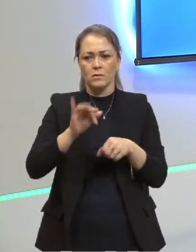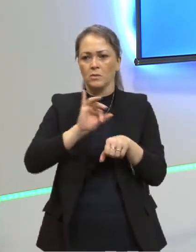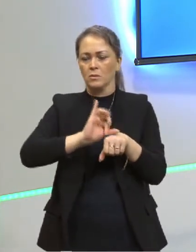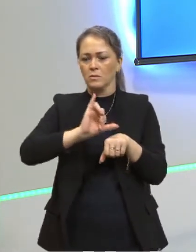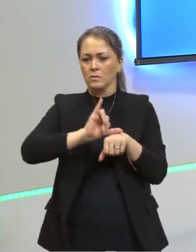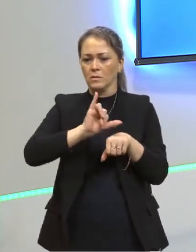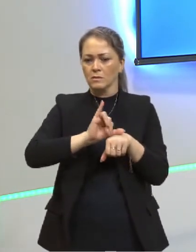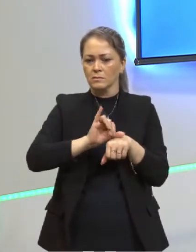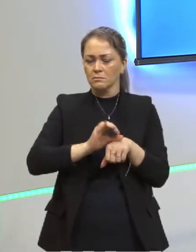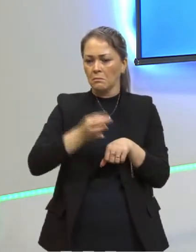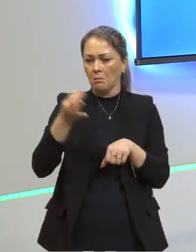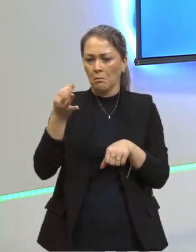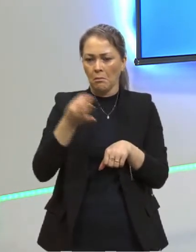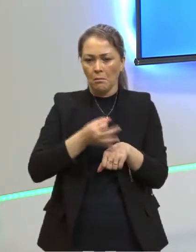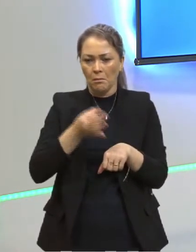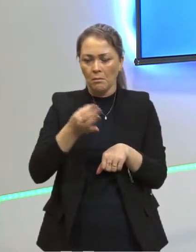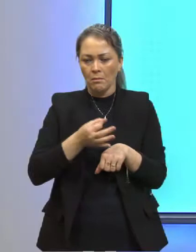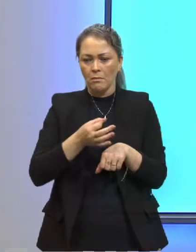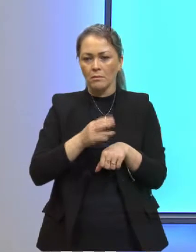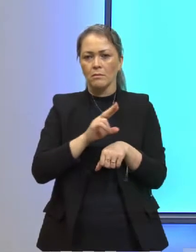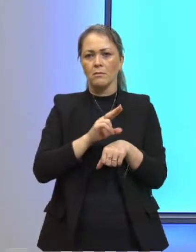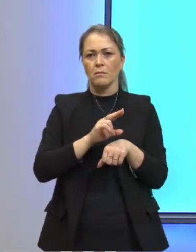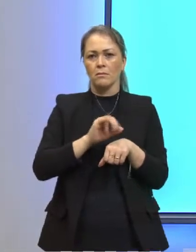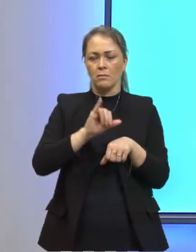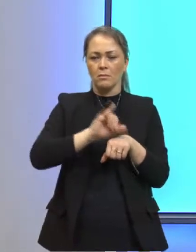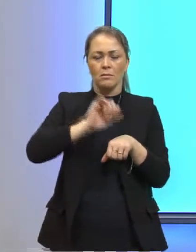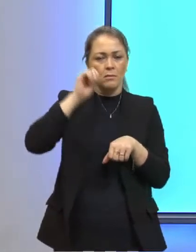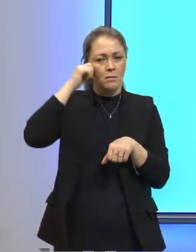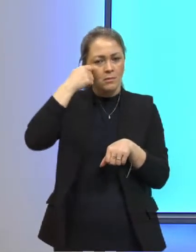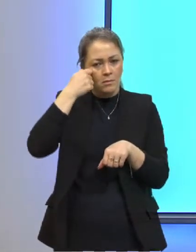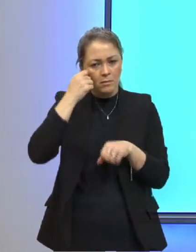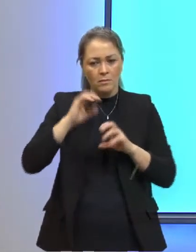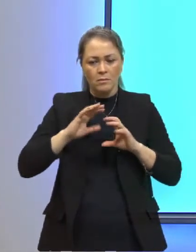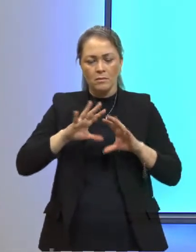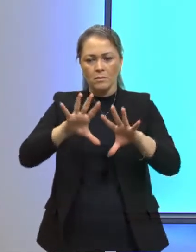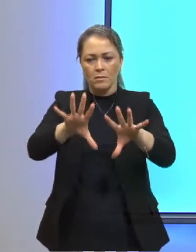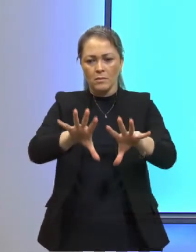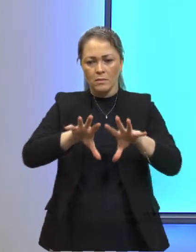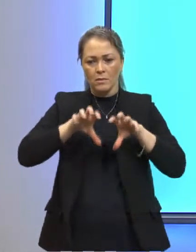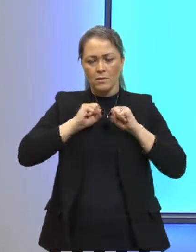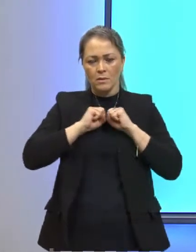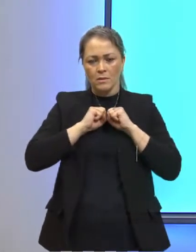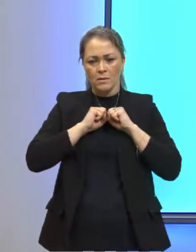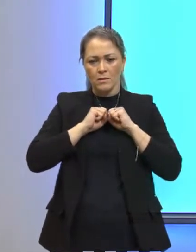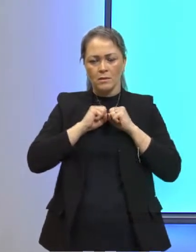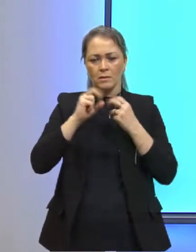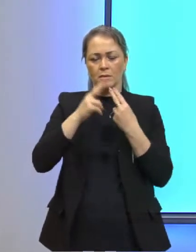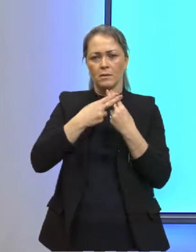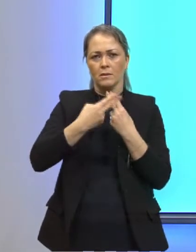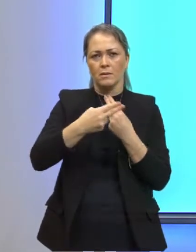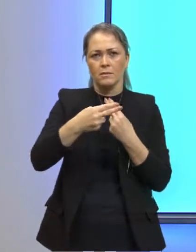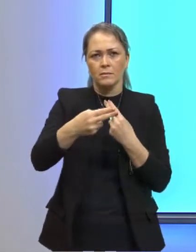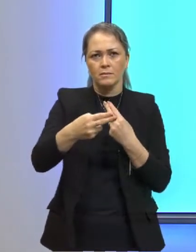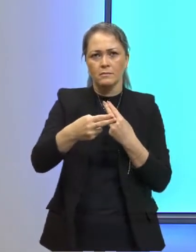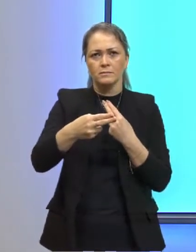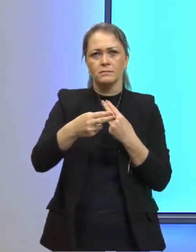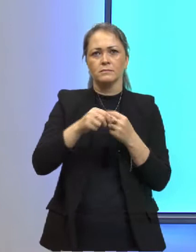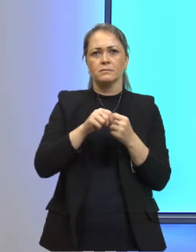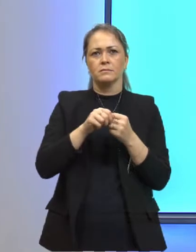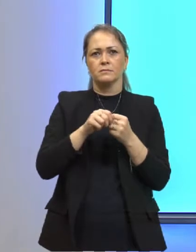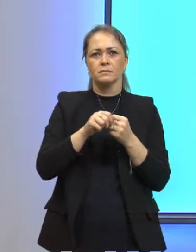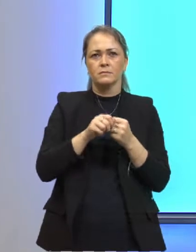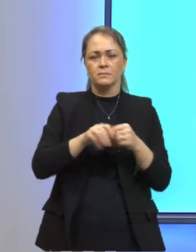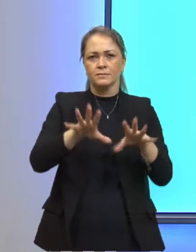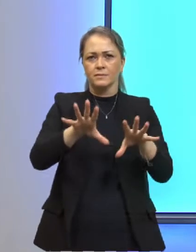denominado corpo negro. Ele absorve toda a radiação incidente. Isto é, sua absorvidade